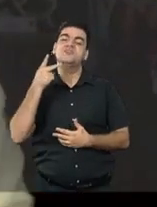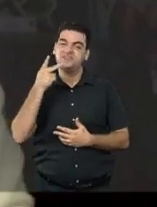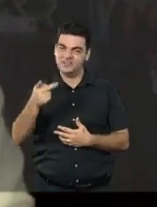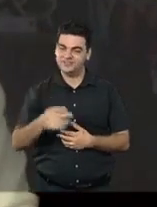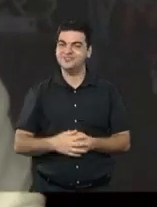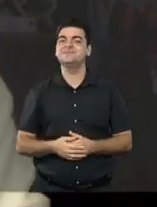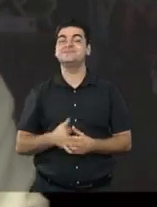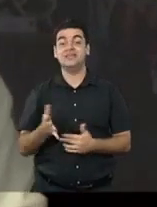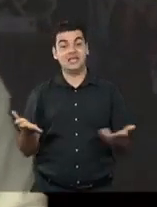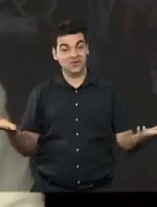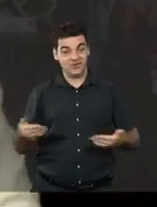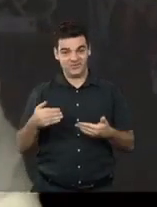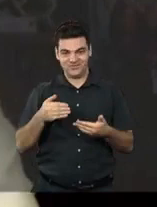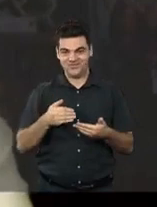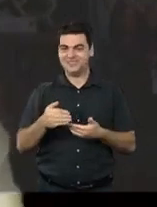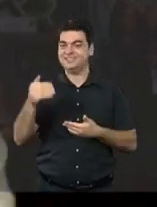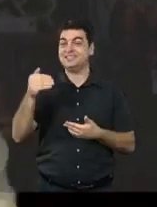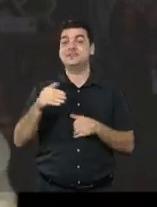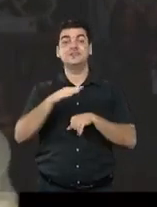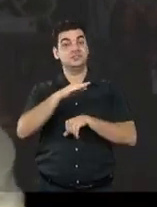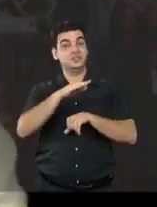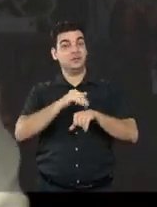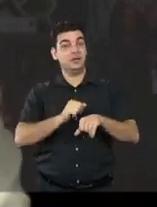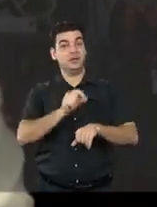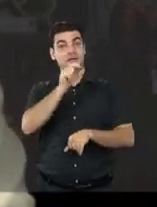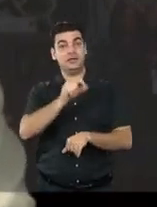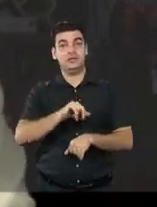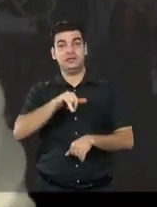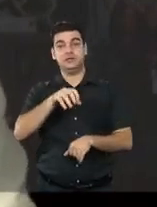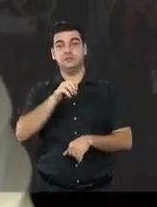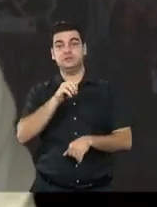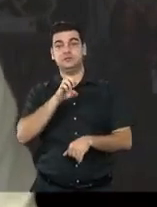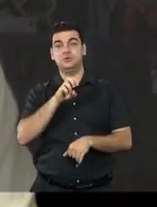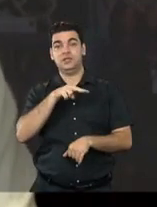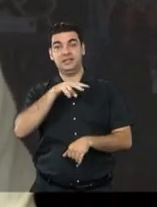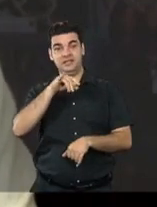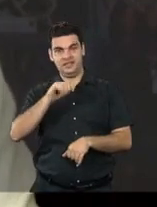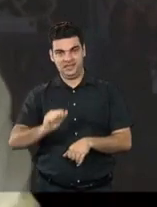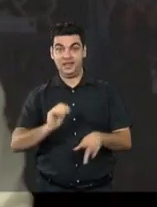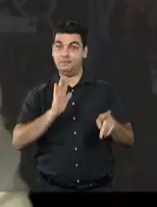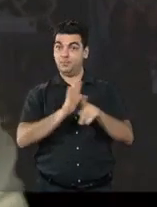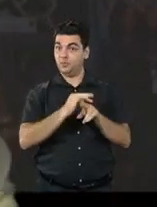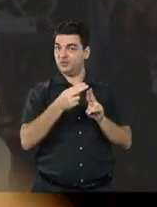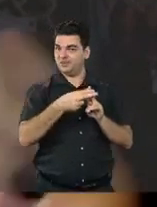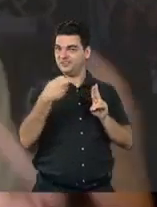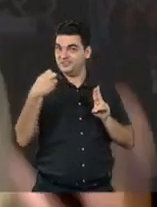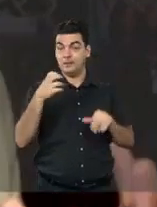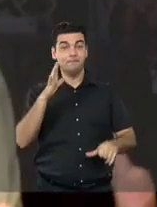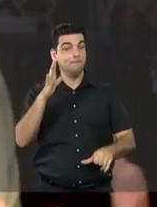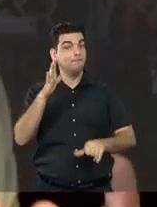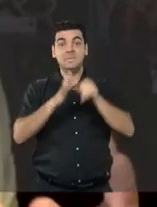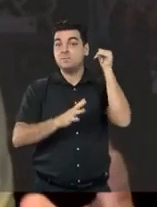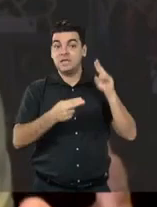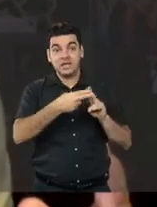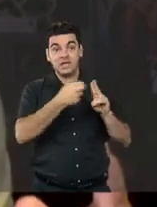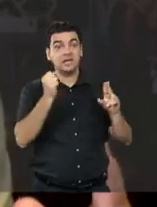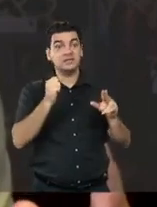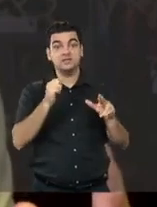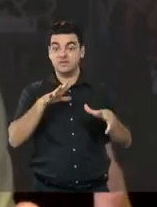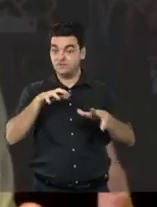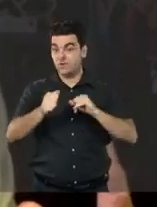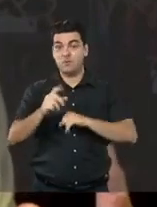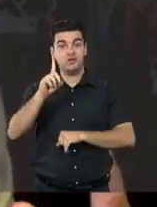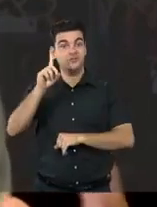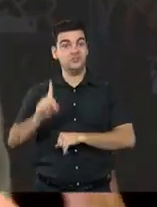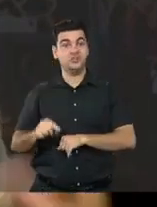começo a nossa roda de conversa, chamando aqui a Joênia Vapchana, porque ela é índia, ela é a primeira índia a se formar como